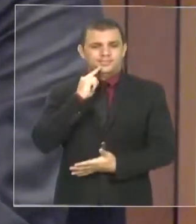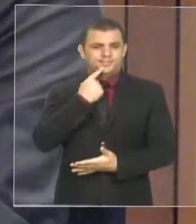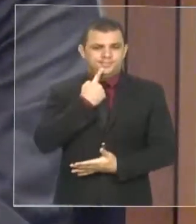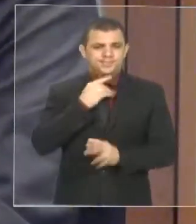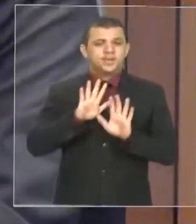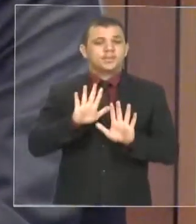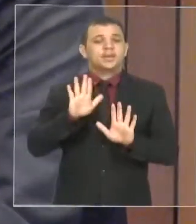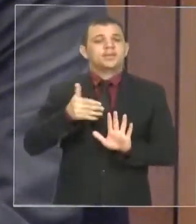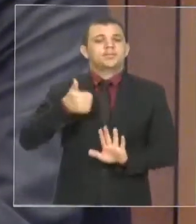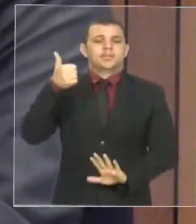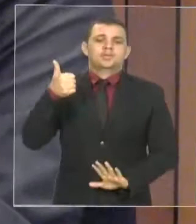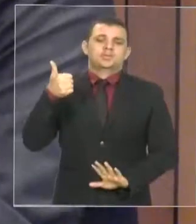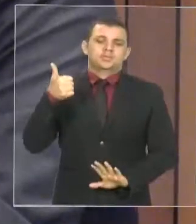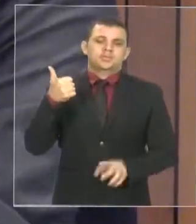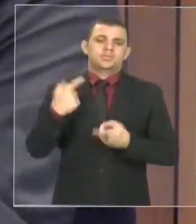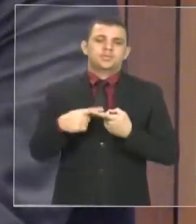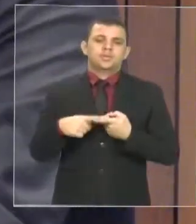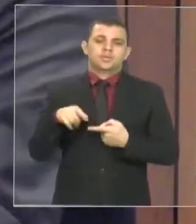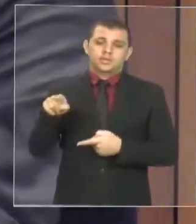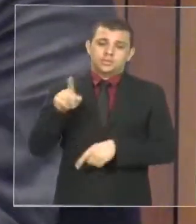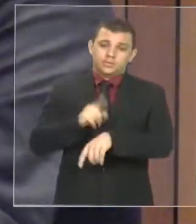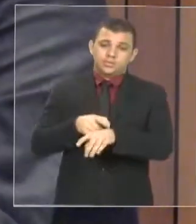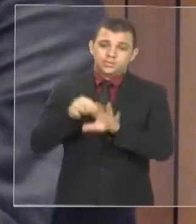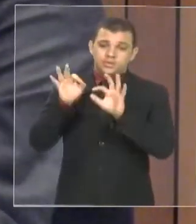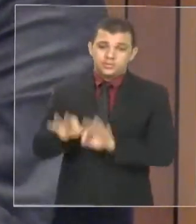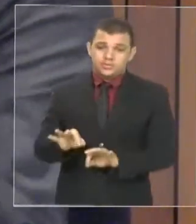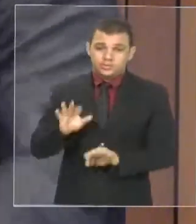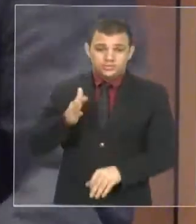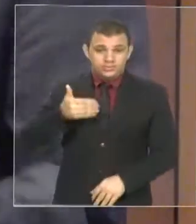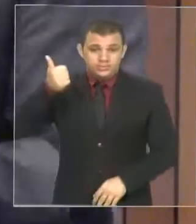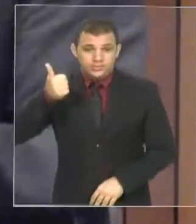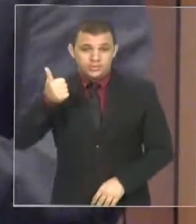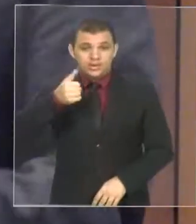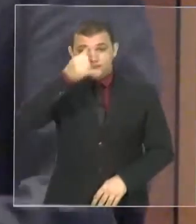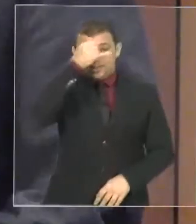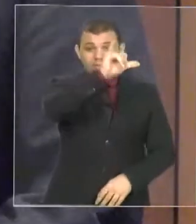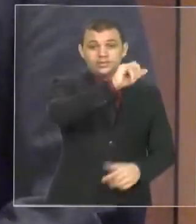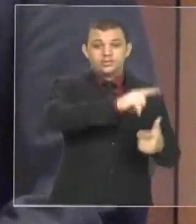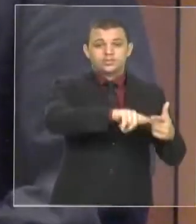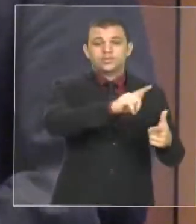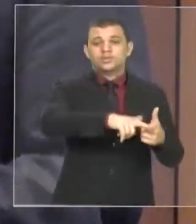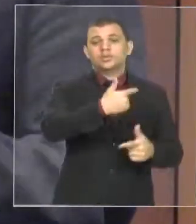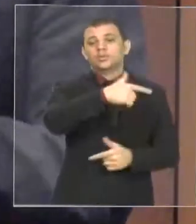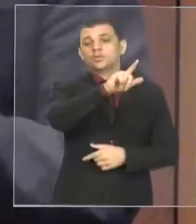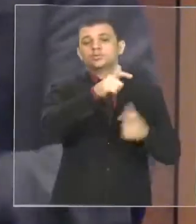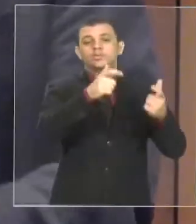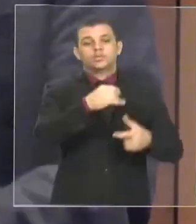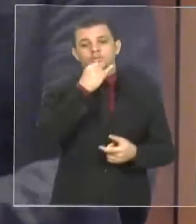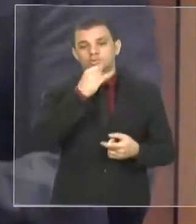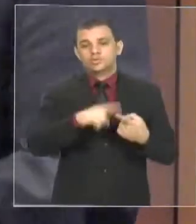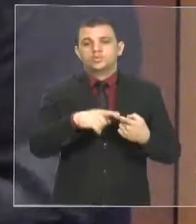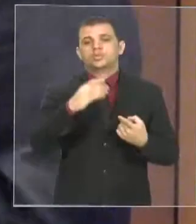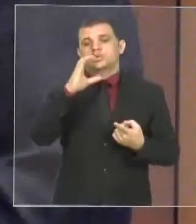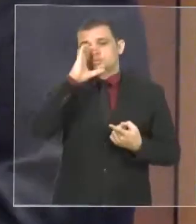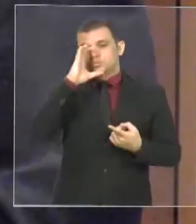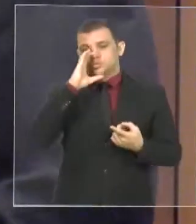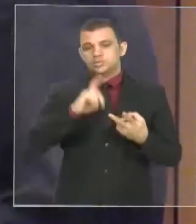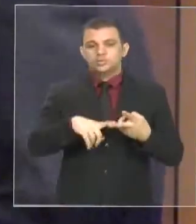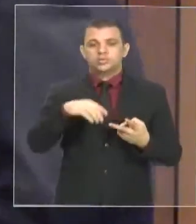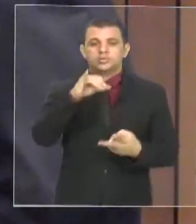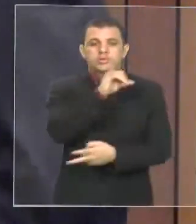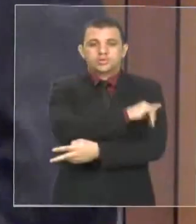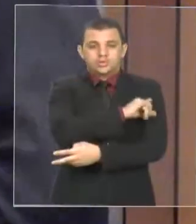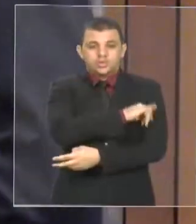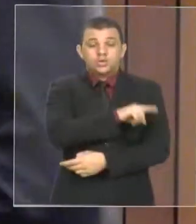amargo, na hora certa, do que a gente passar por o que está passando, Curitiba hoje, pelo que passa Rio de Janeiro. Curitiba hoje,